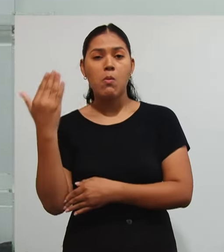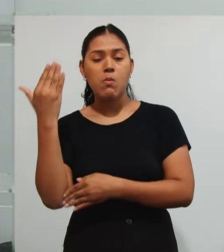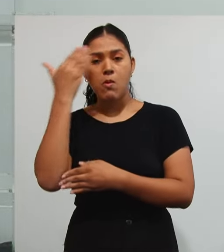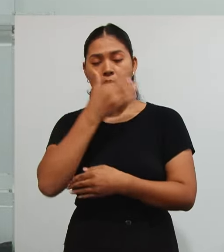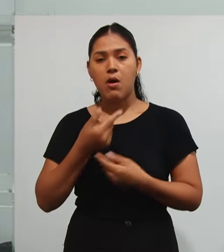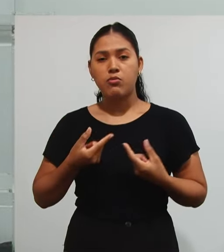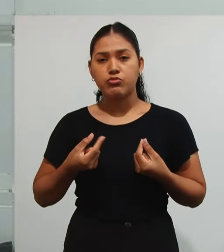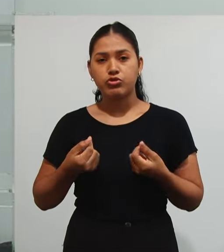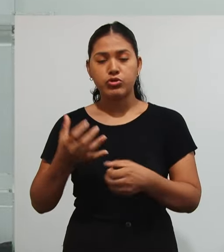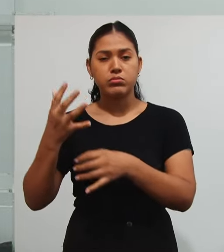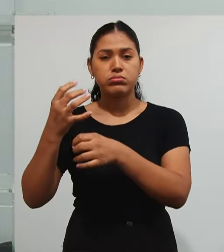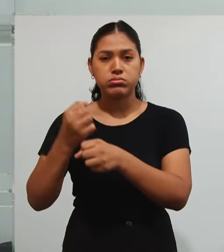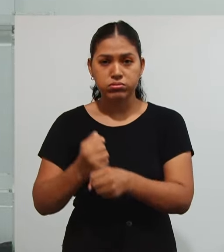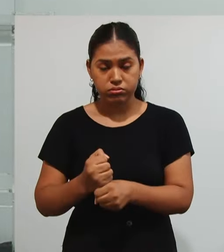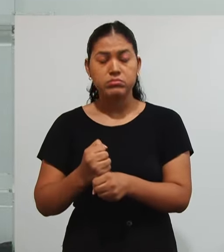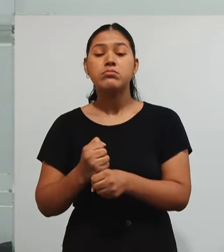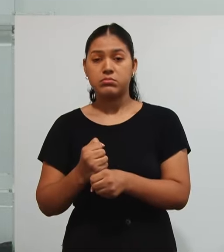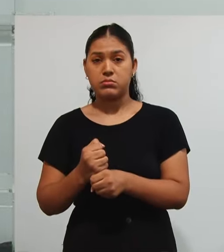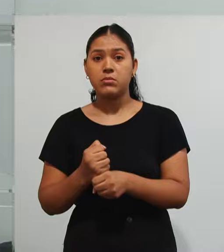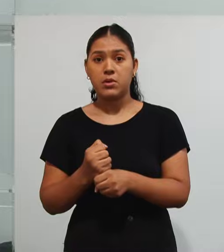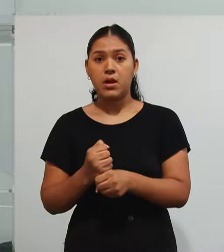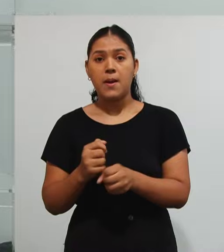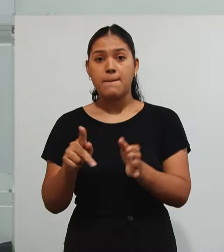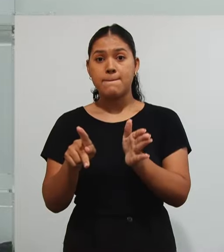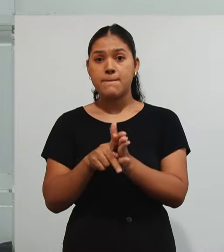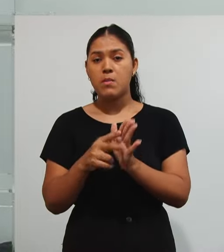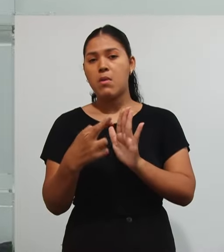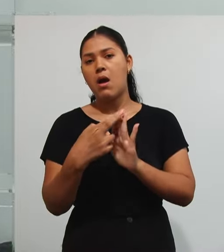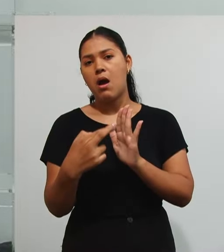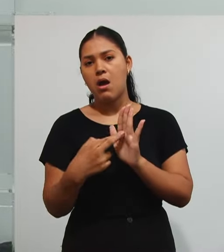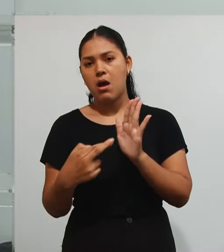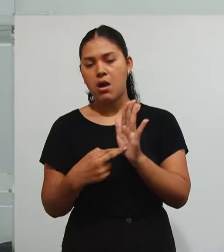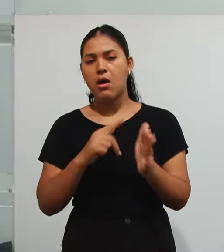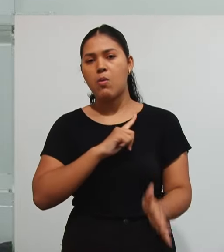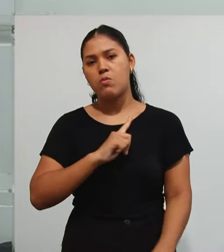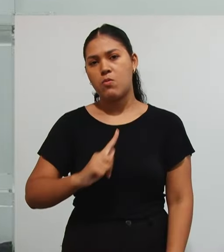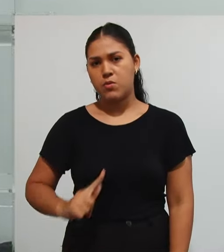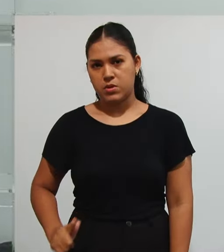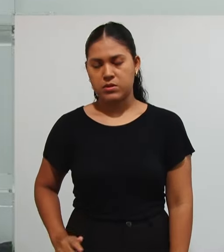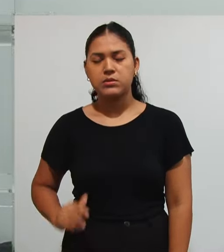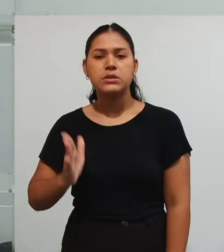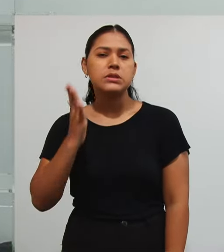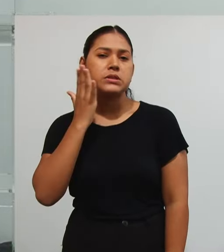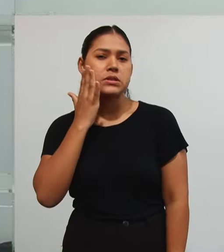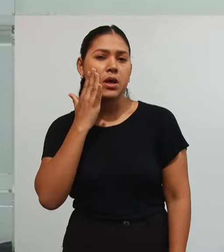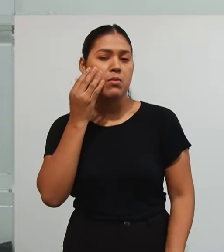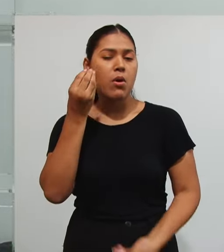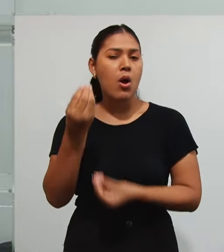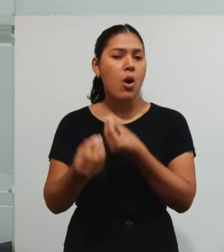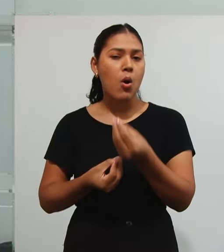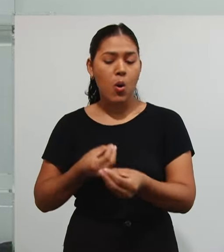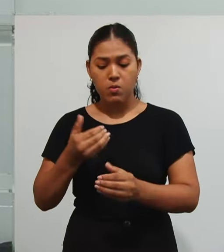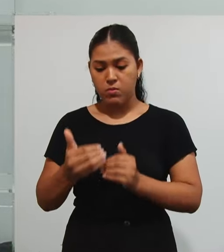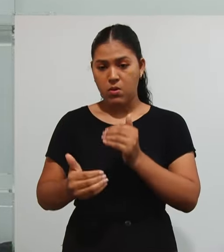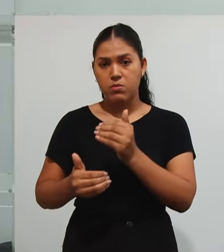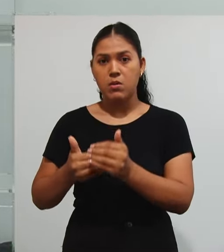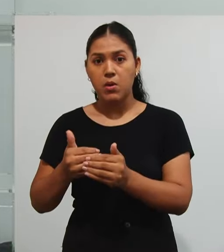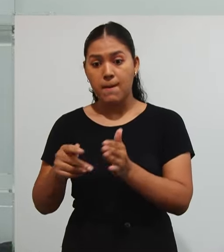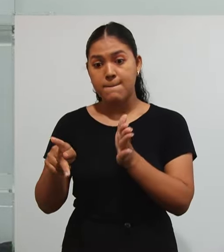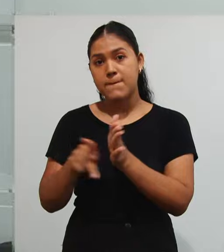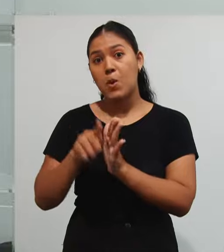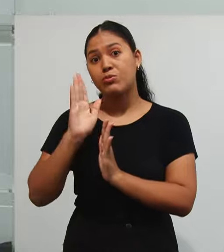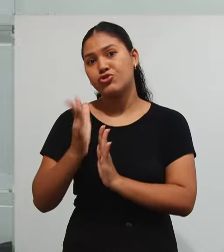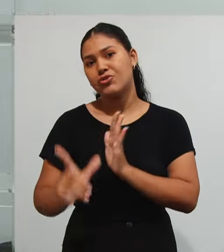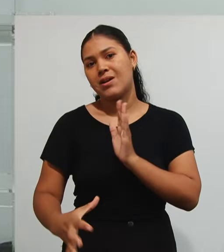princípio Governamental Que nós conseguimos Então Estratificar O que nós já temos Ali Em inferência De lei